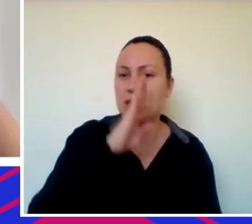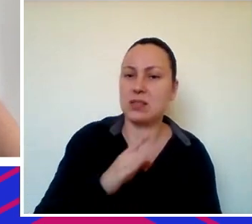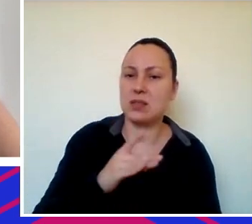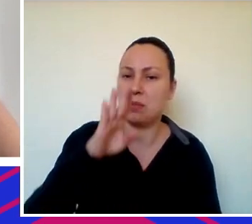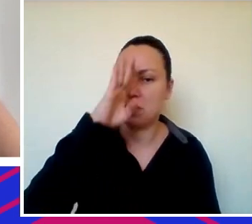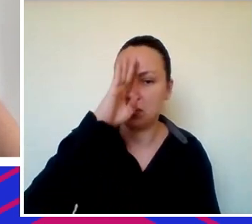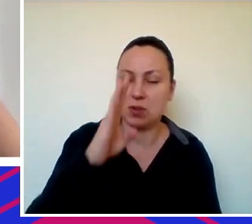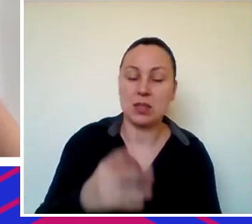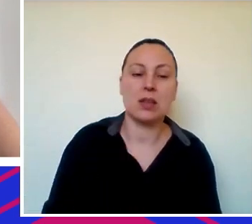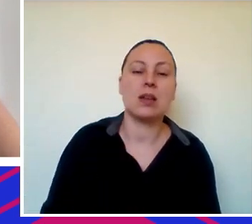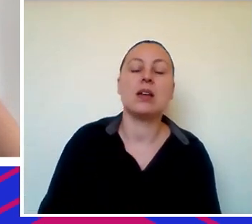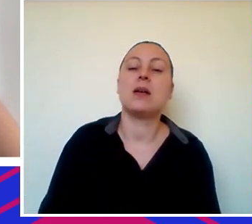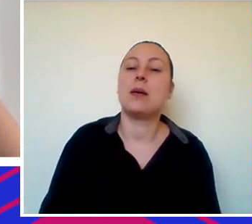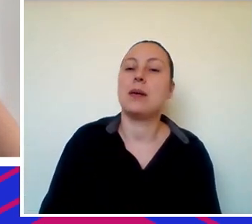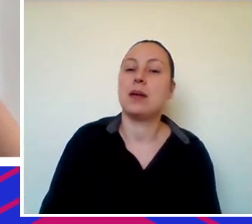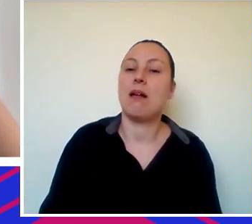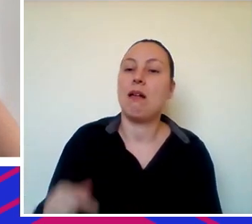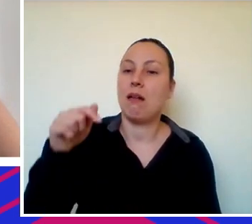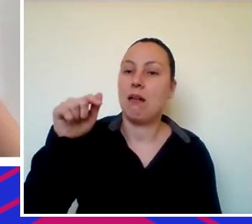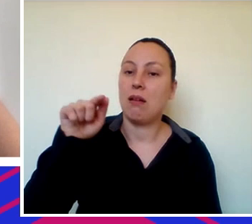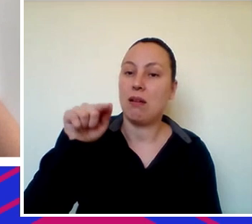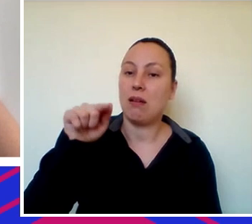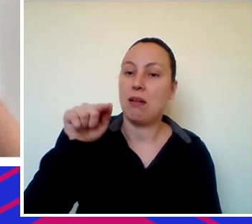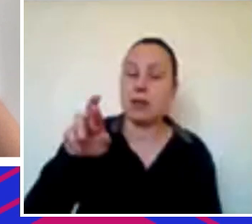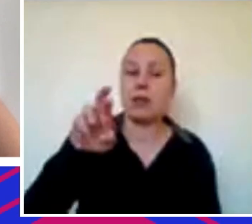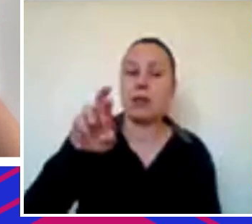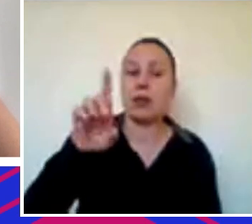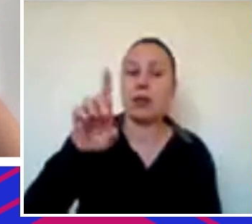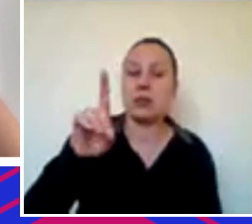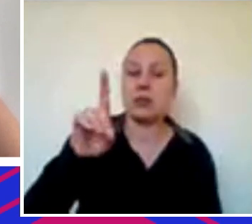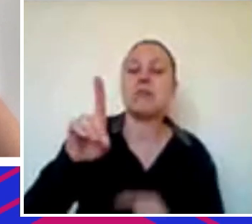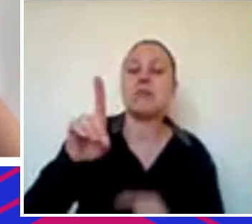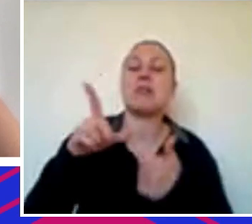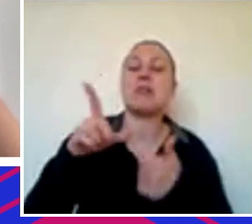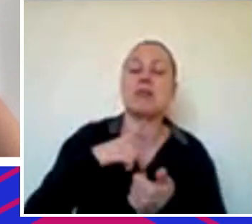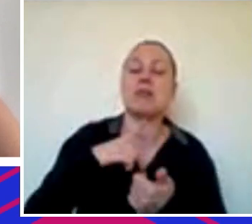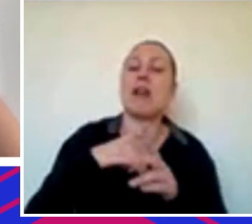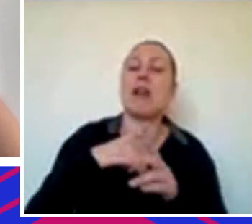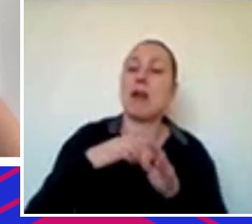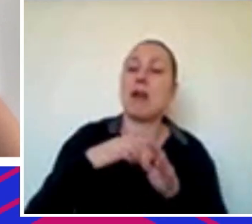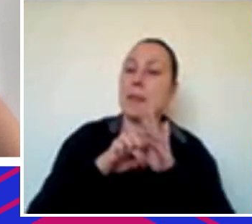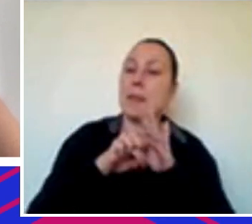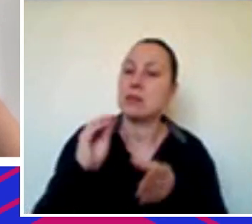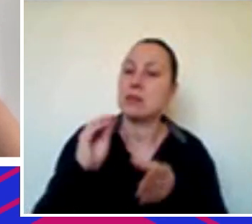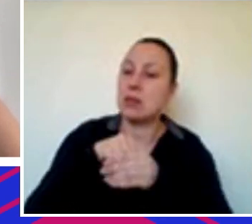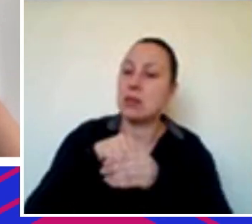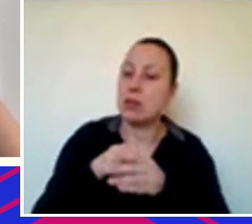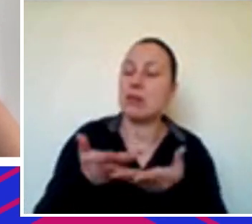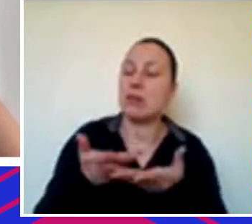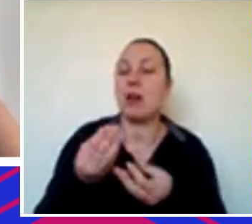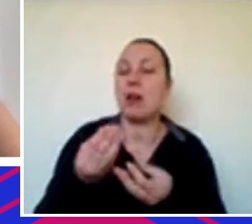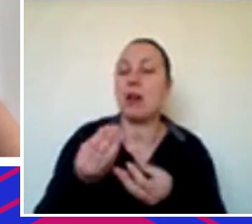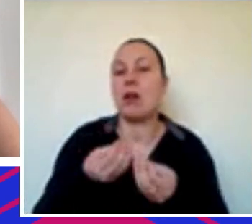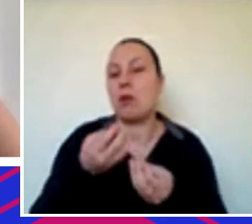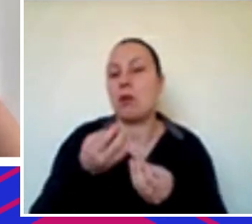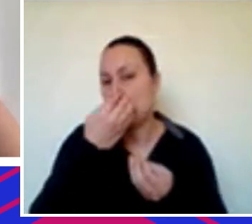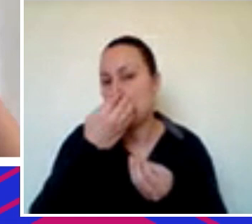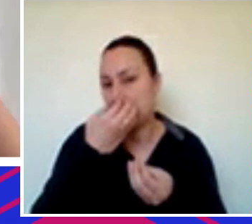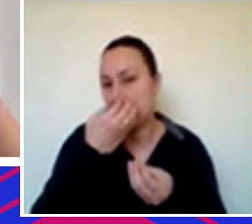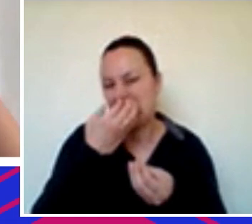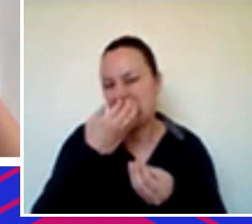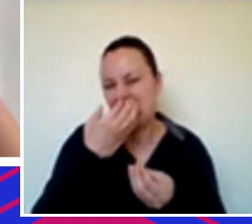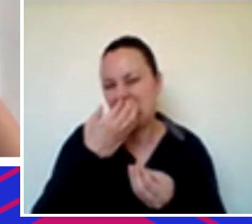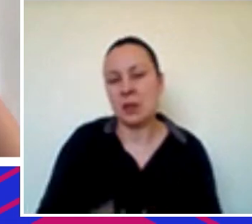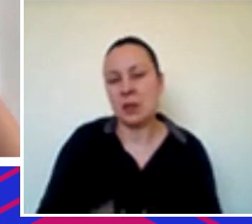Redpoint saídas muito bacanas crescimento interessante então eu queria esse mix aí ouvir de você